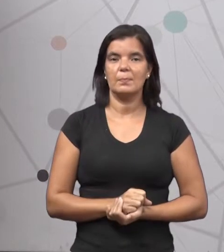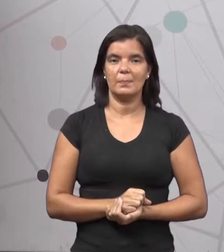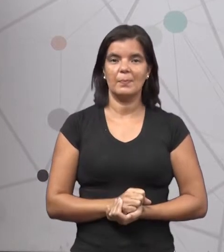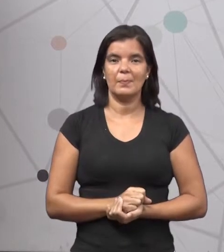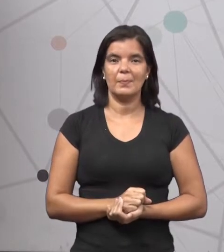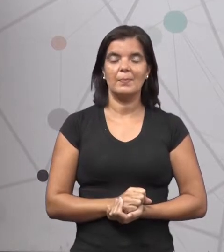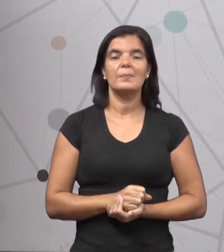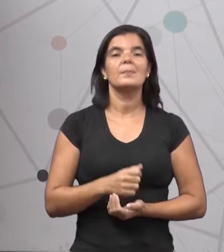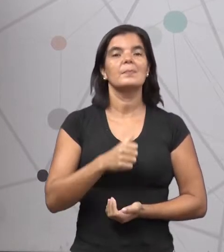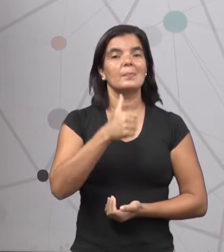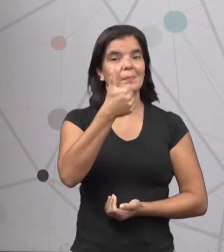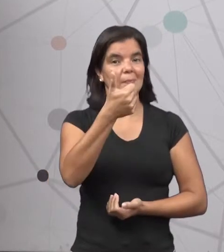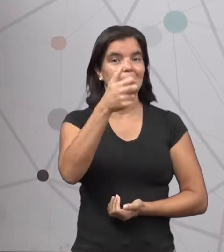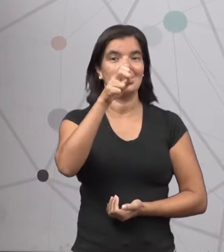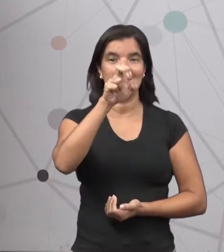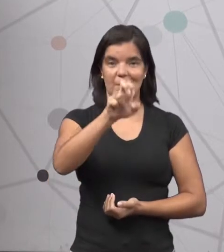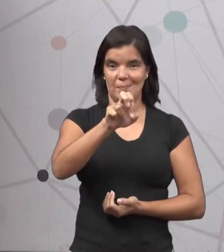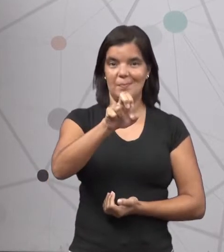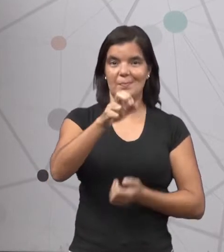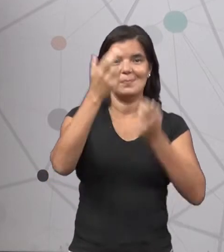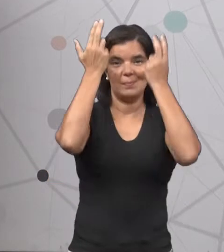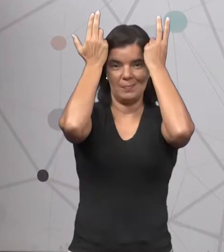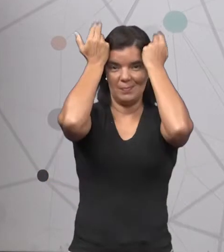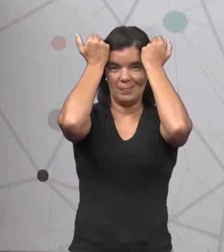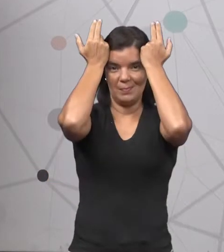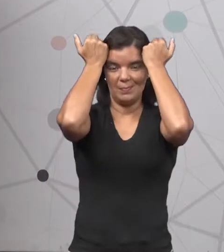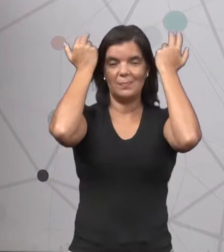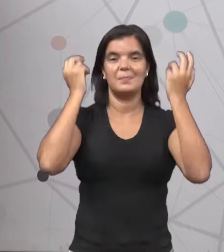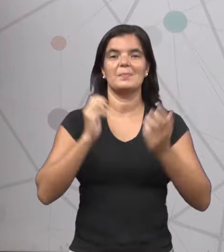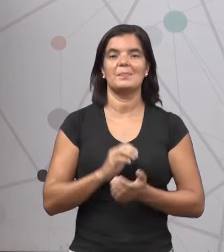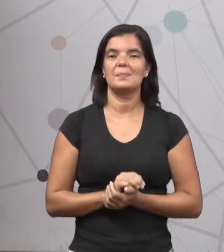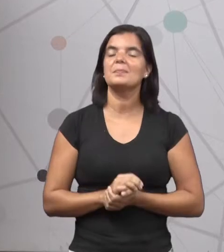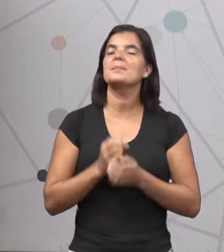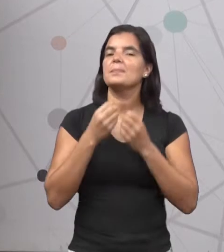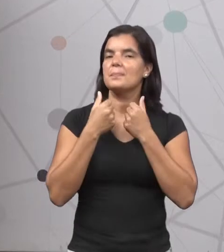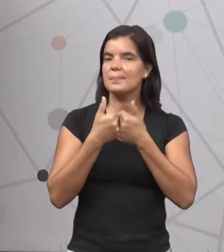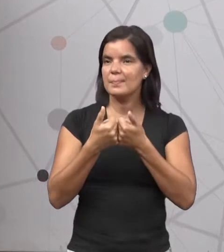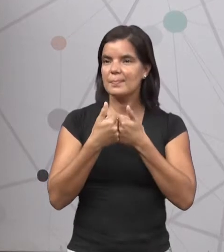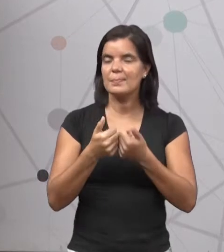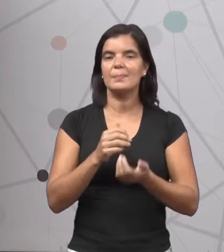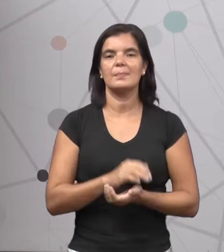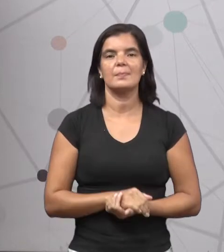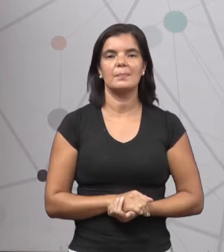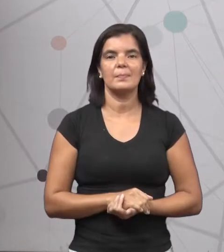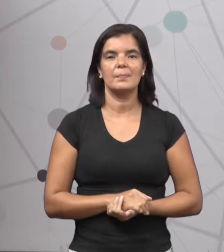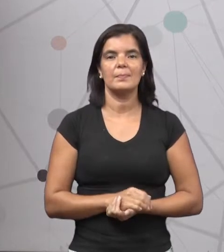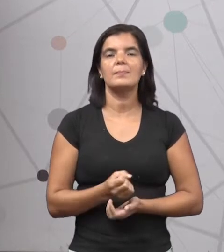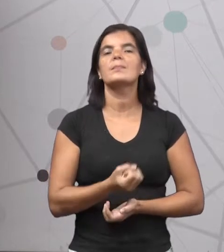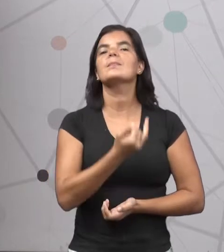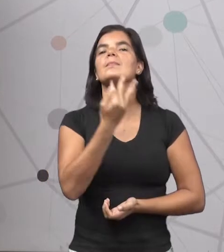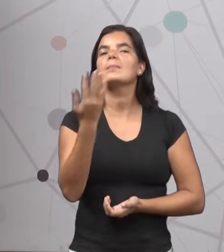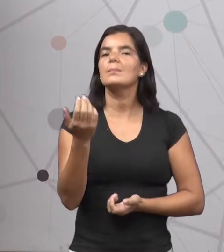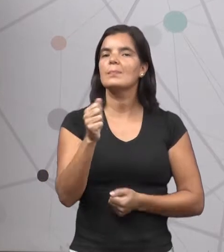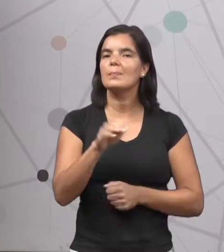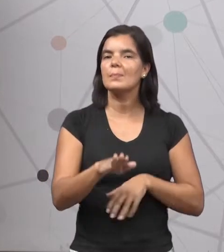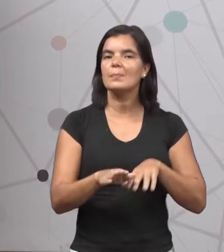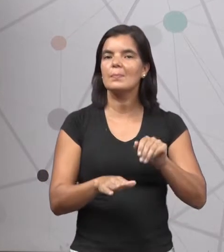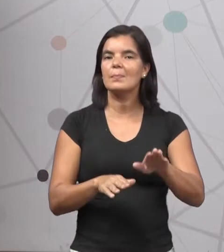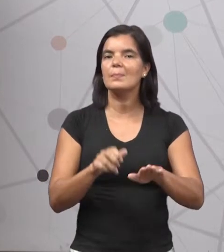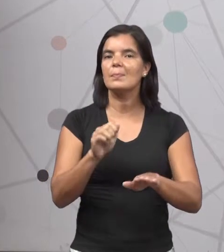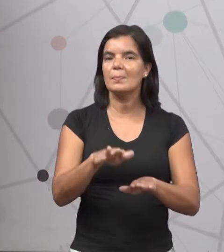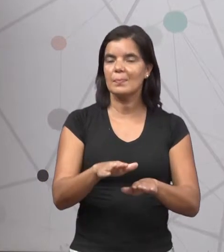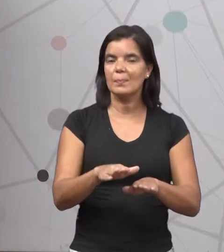ela deu 15 passos. Muito bem! E quantos passos ela deu